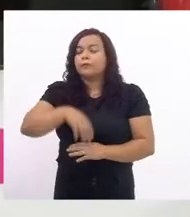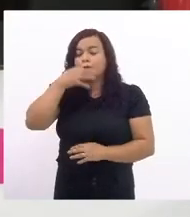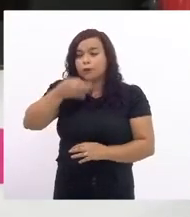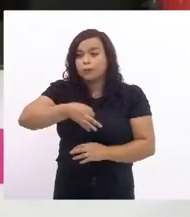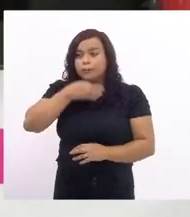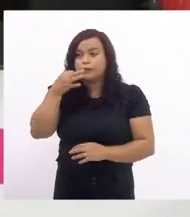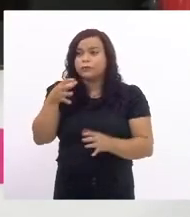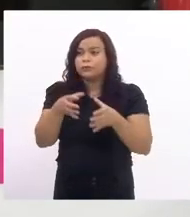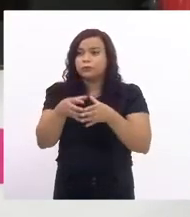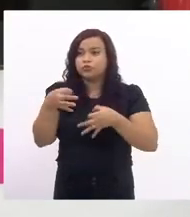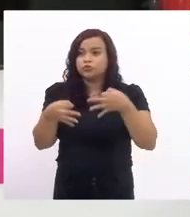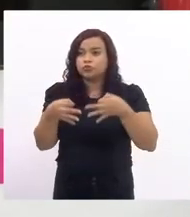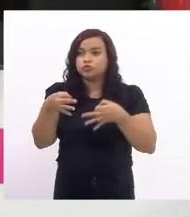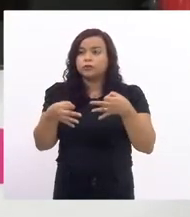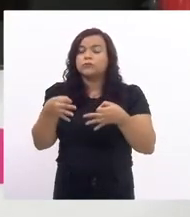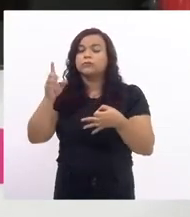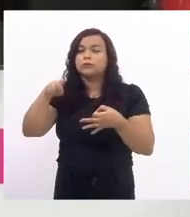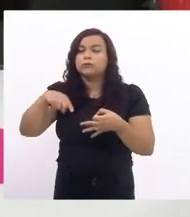Pacheco